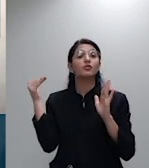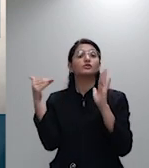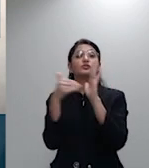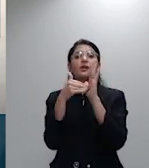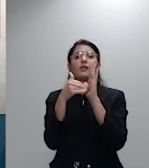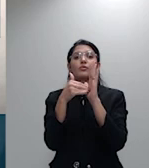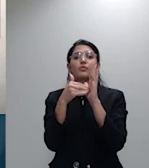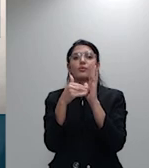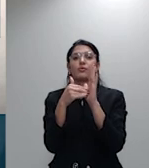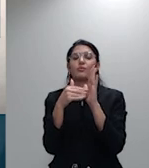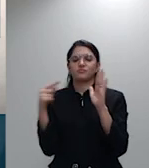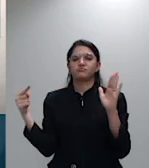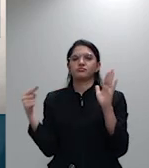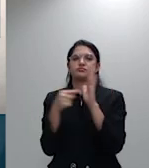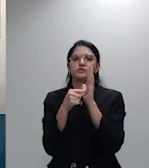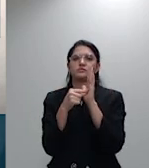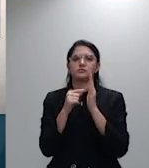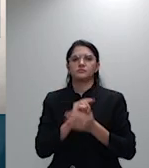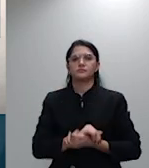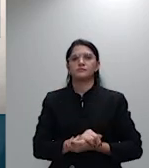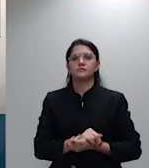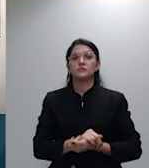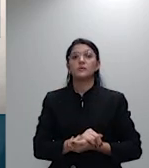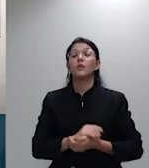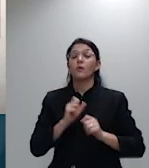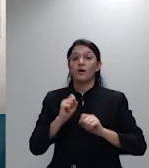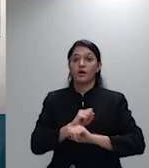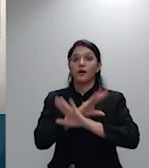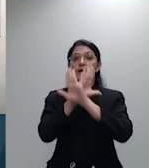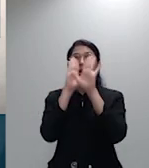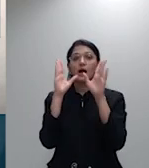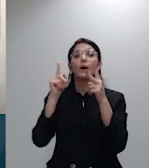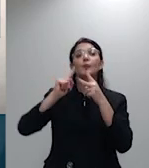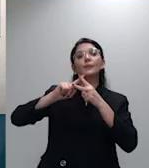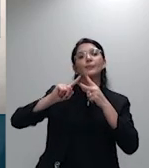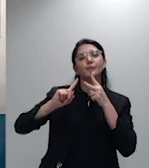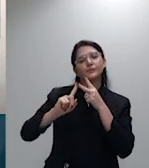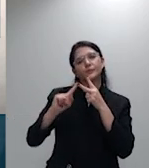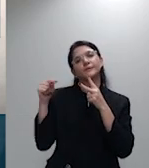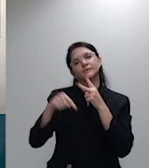ficou claro são duas as questões afetadas pelo tema